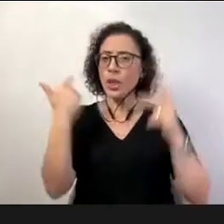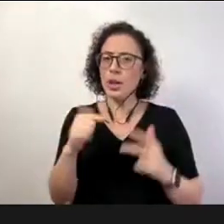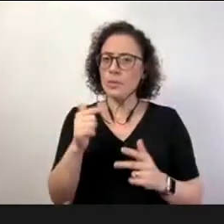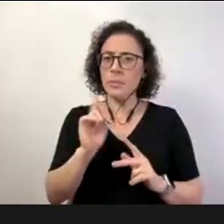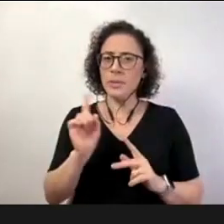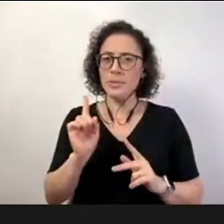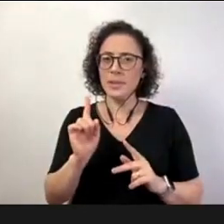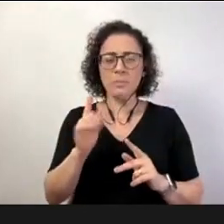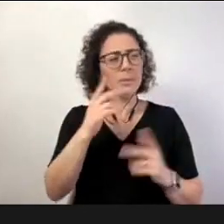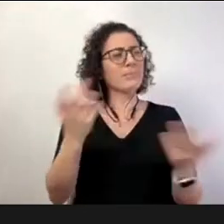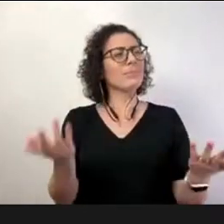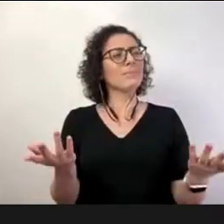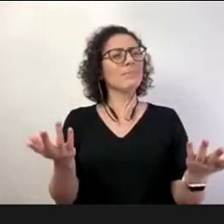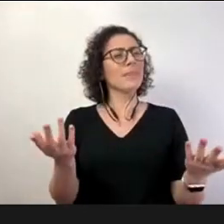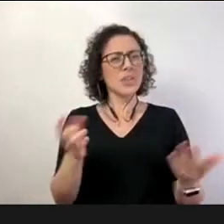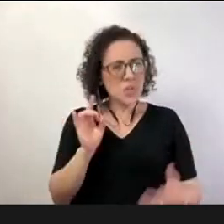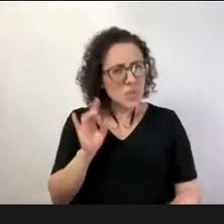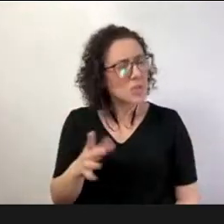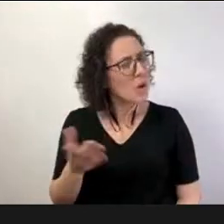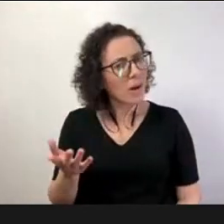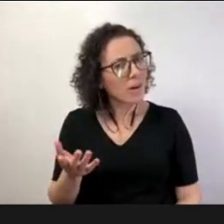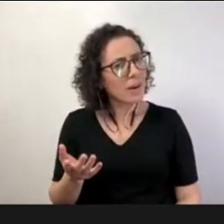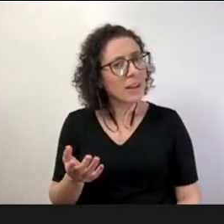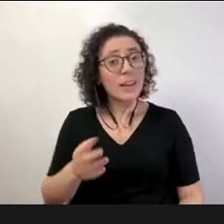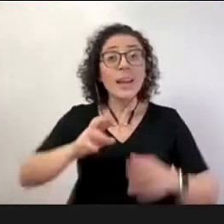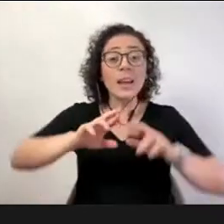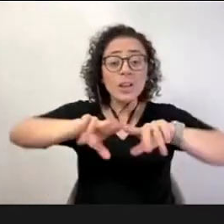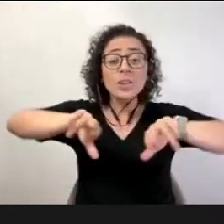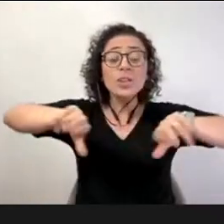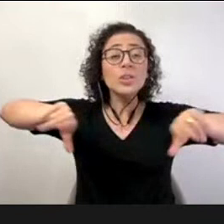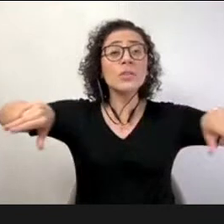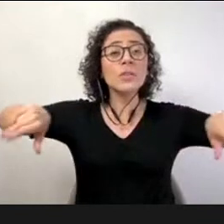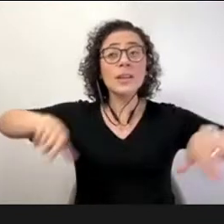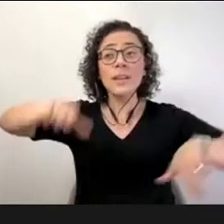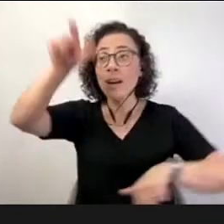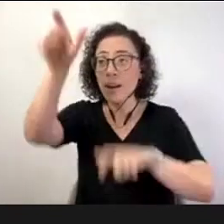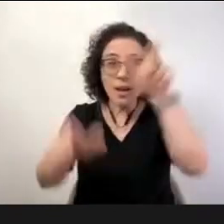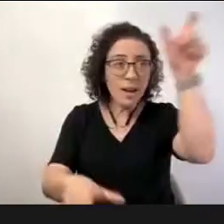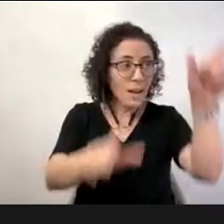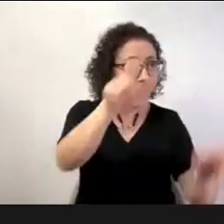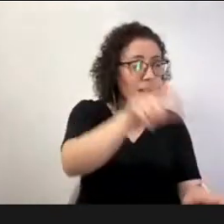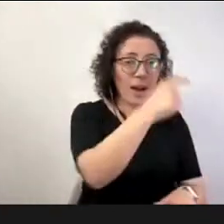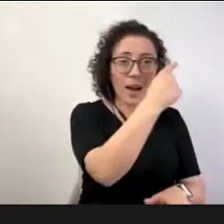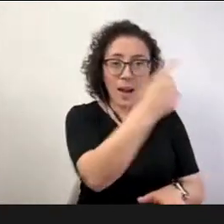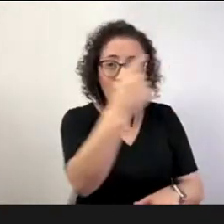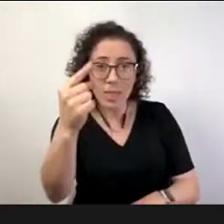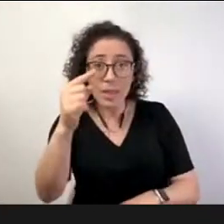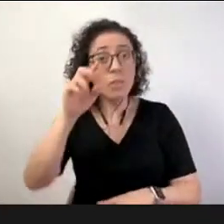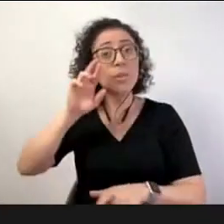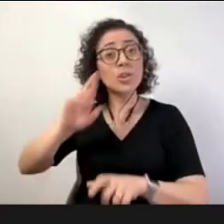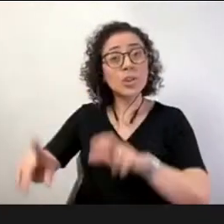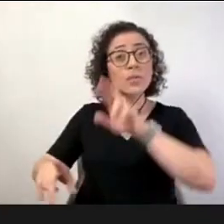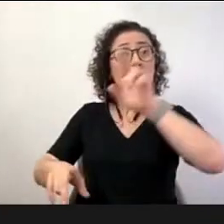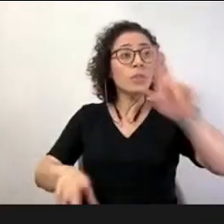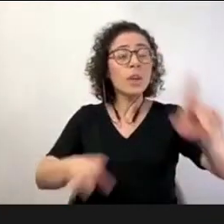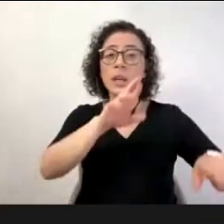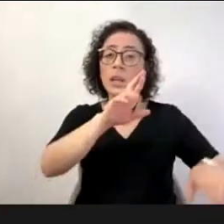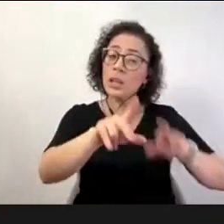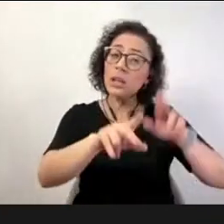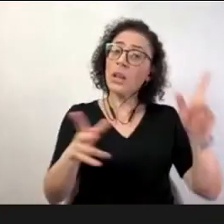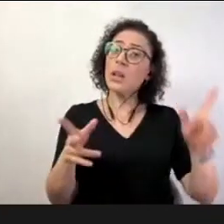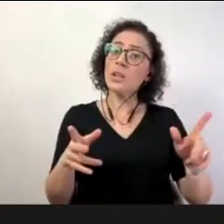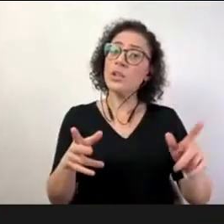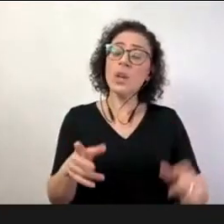nós precisamos de perceber que as pessoas são diferentes e não são menos por serem